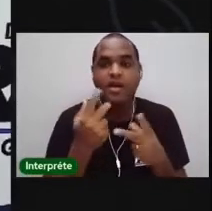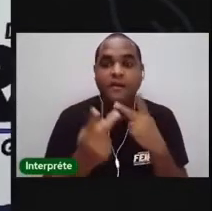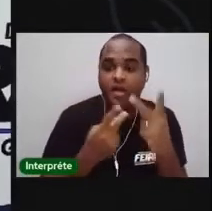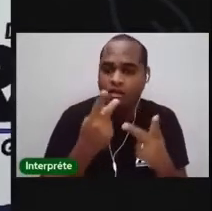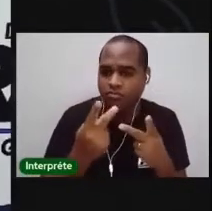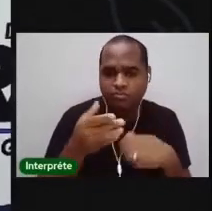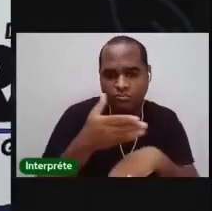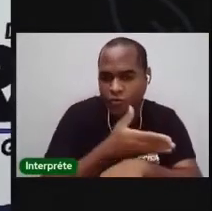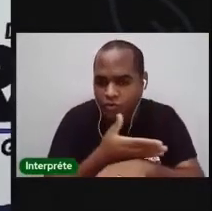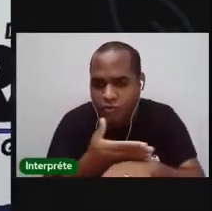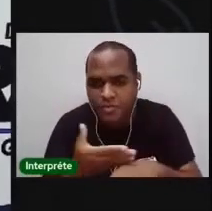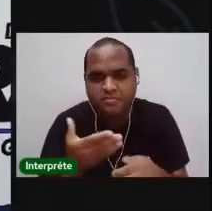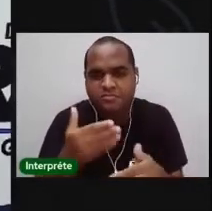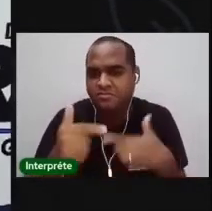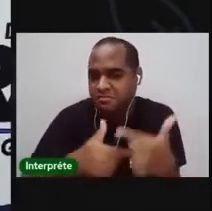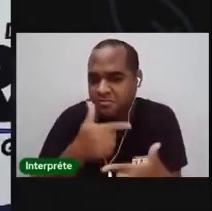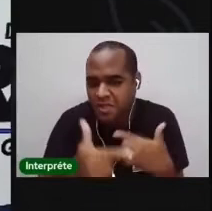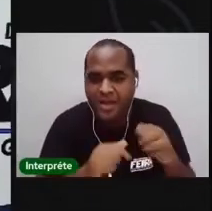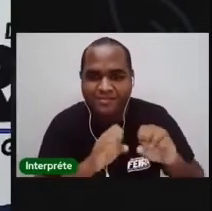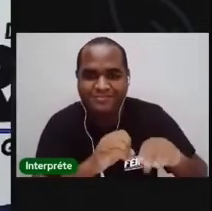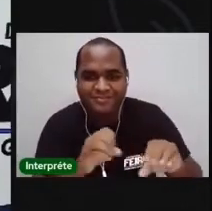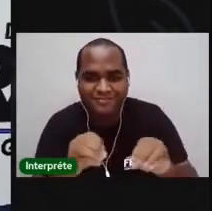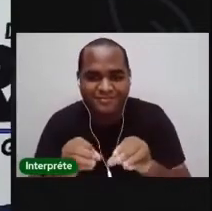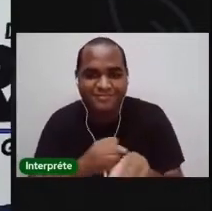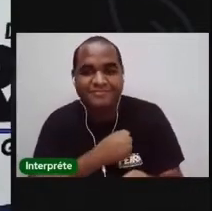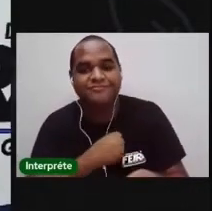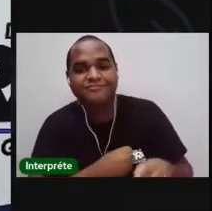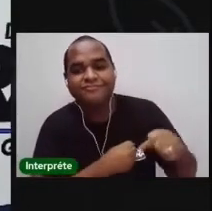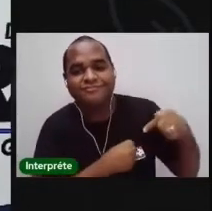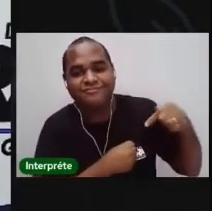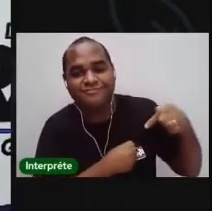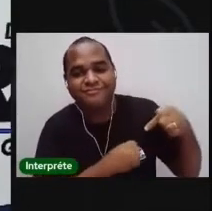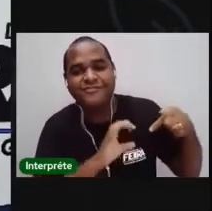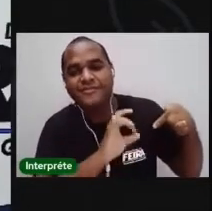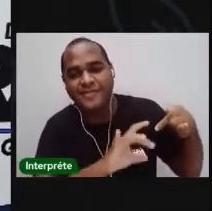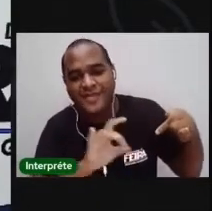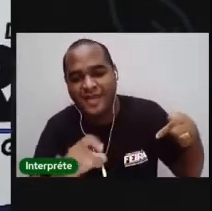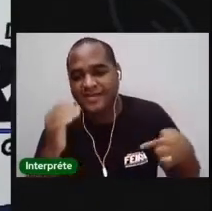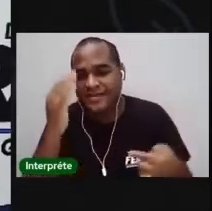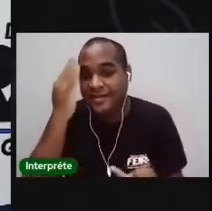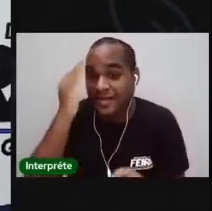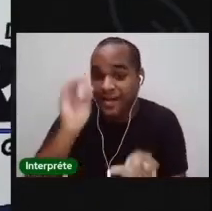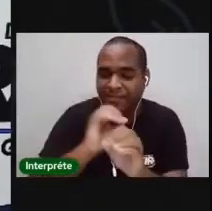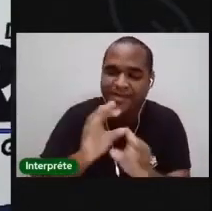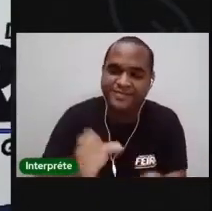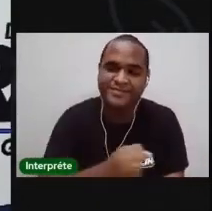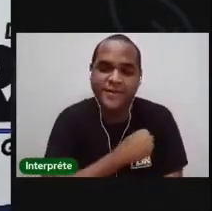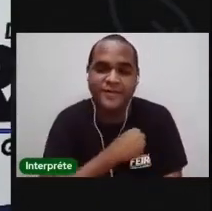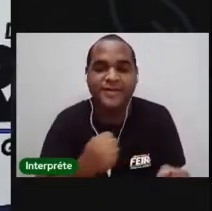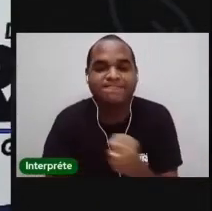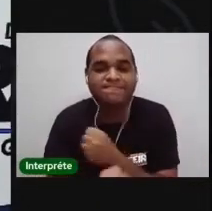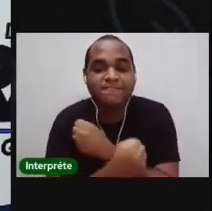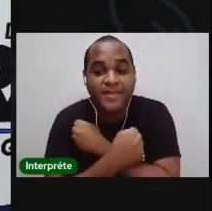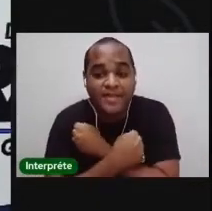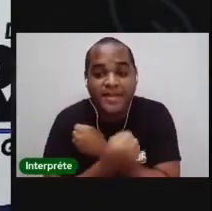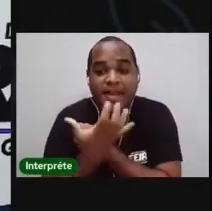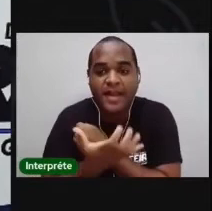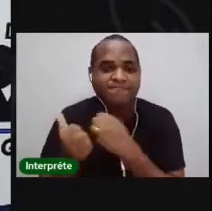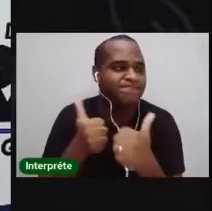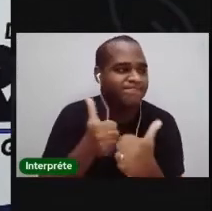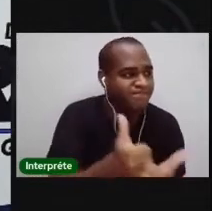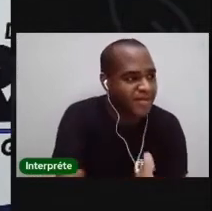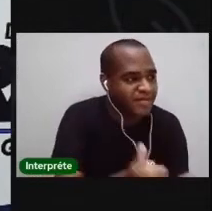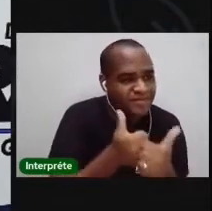rotina, de atividade, de aula, bate uma saudade enorme de vocês. Bate uma vontade de abraçar, de estar perto, de